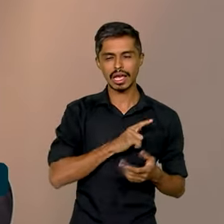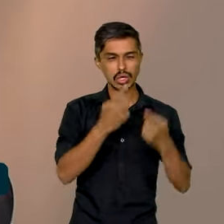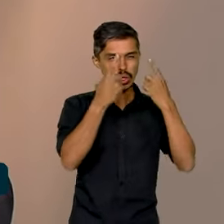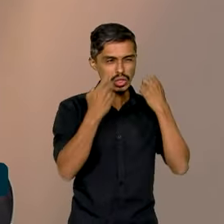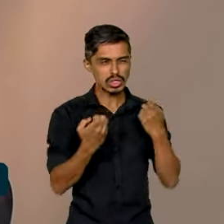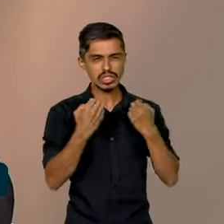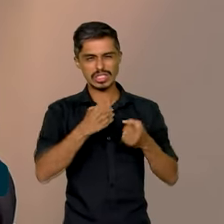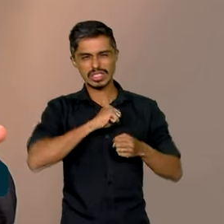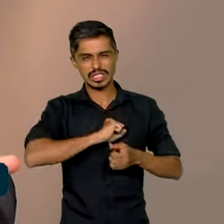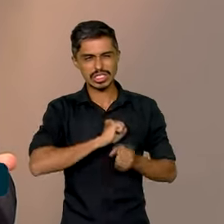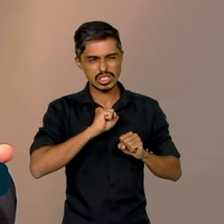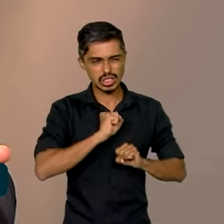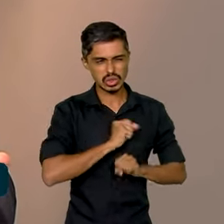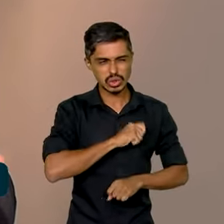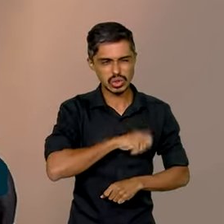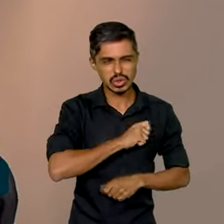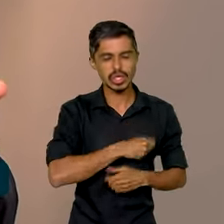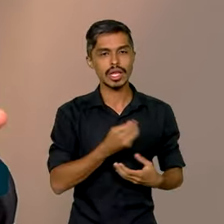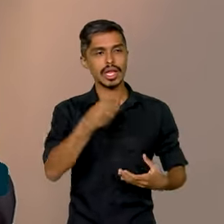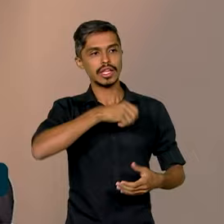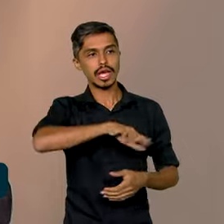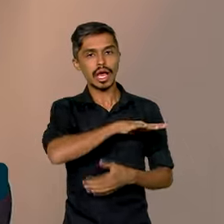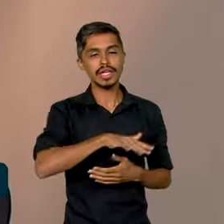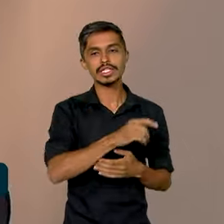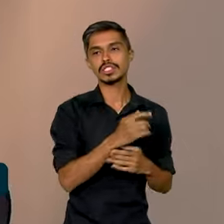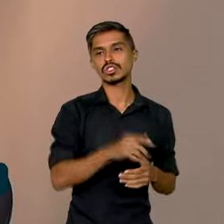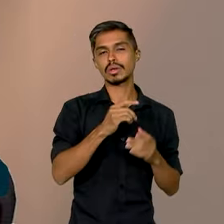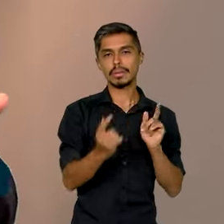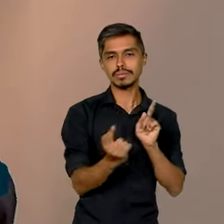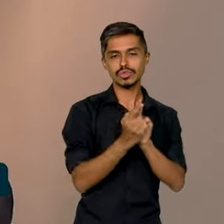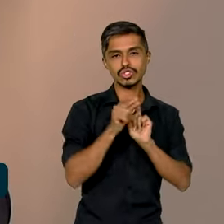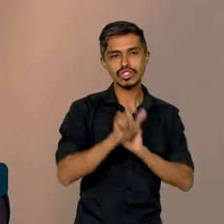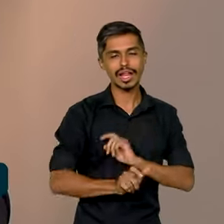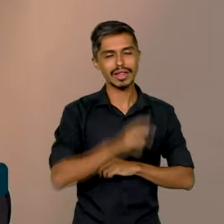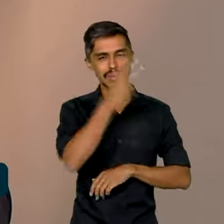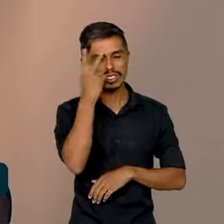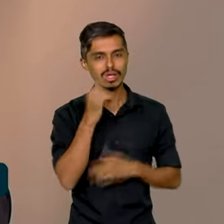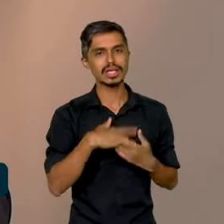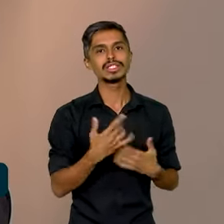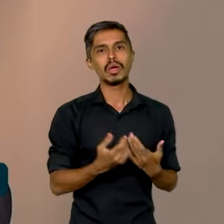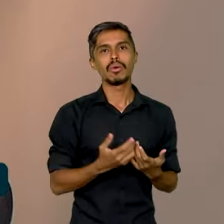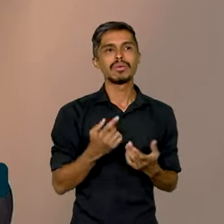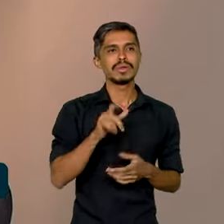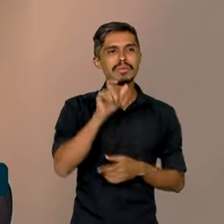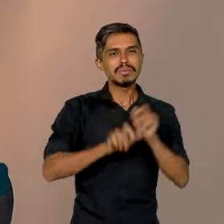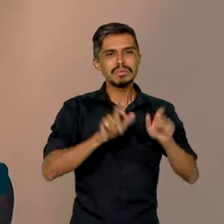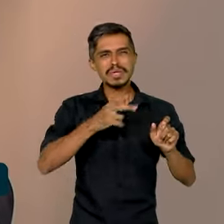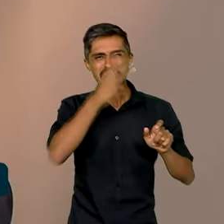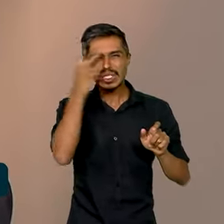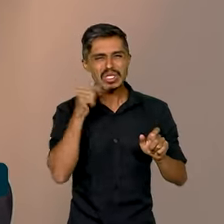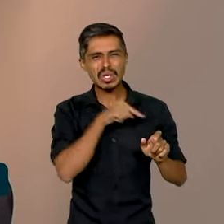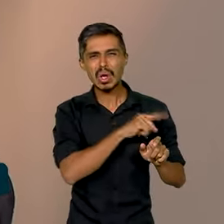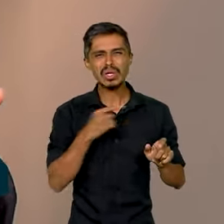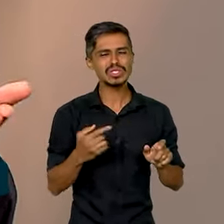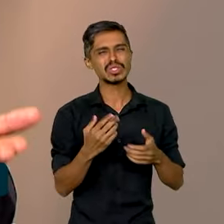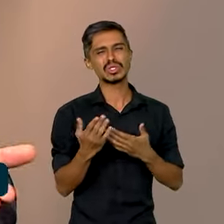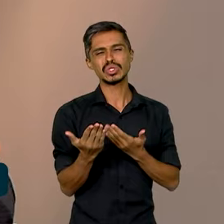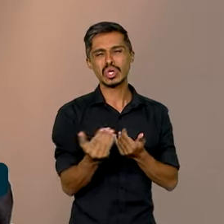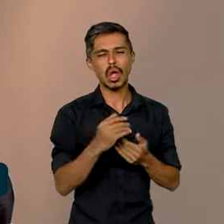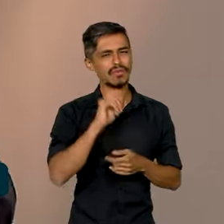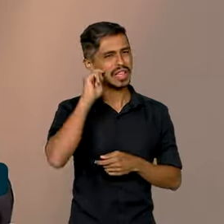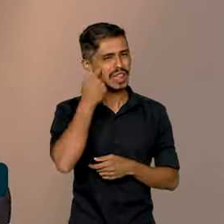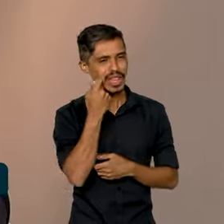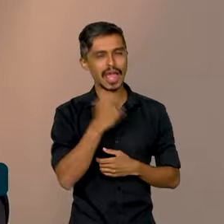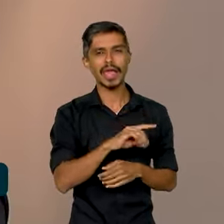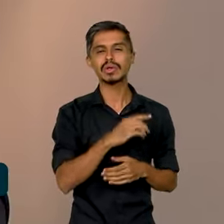é aquela praticada no âmbito da segurança pública, que muitas vezes acaba custando a vida de centenas de jovens negros e